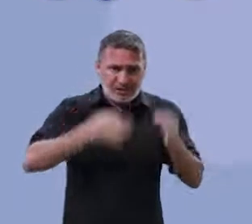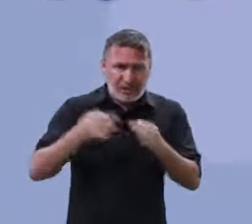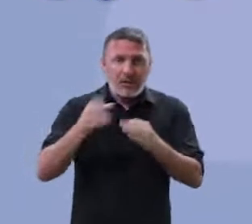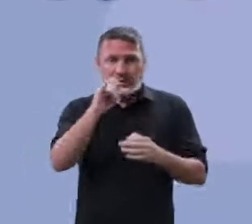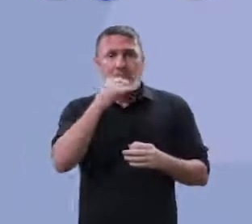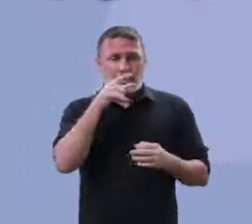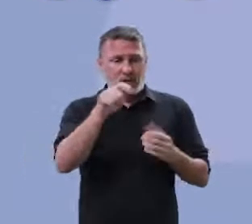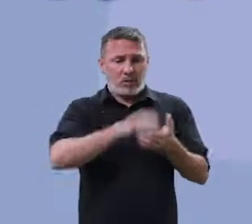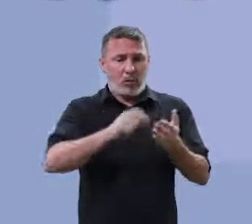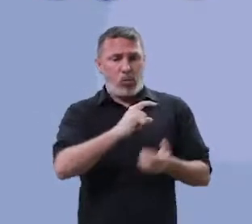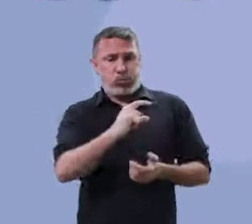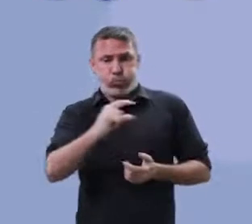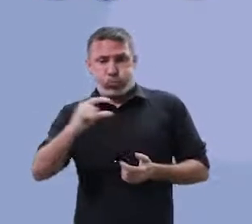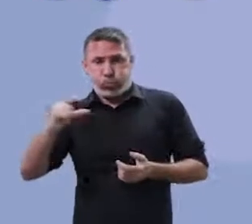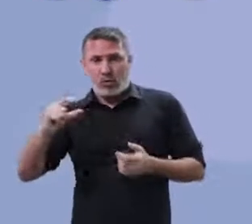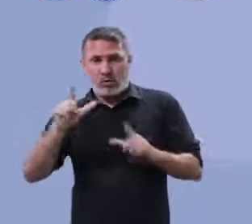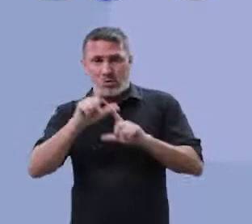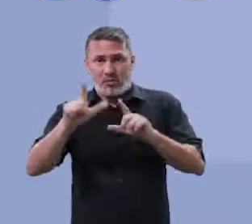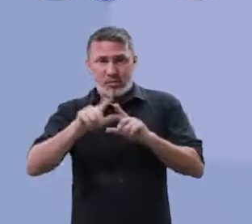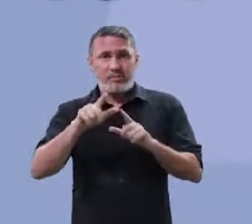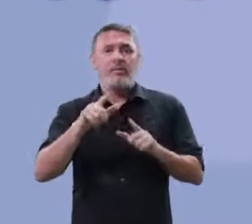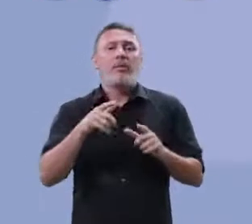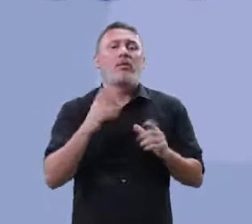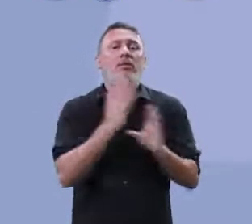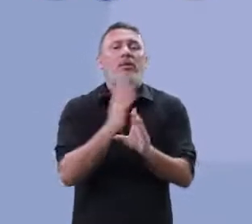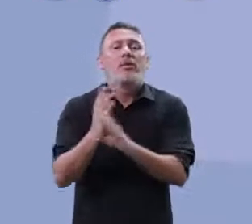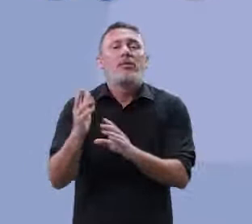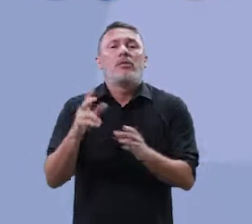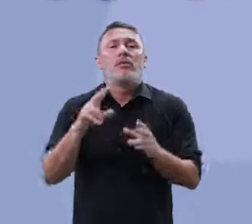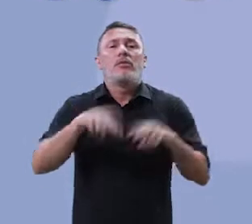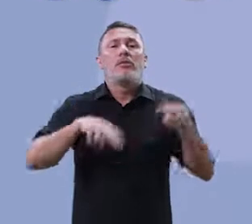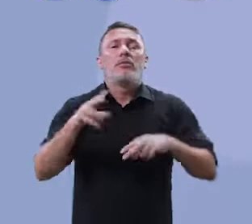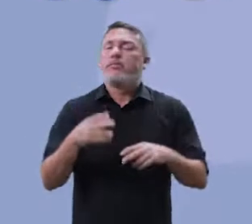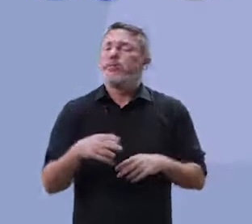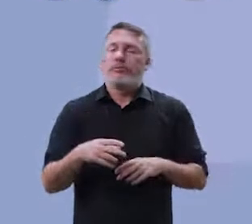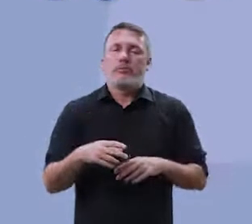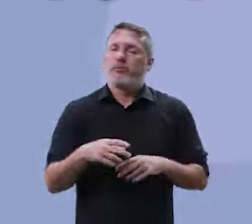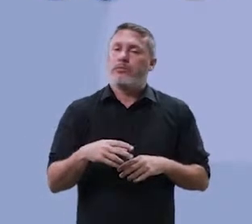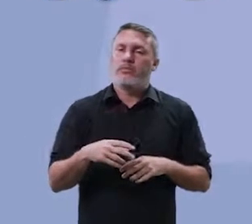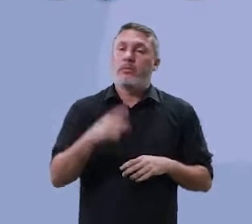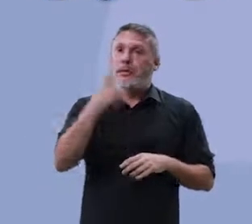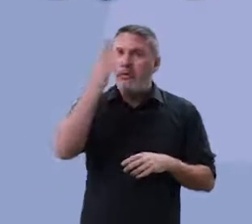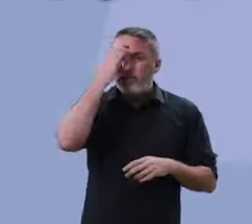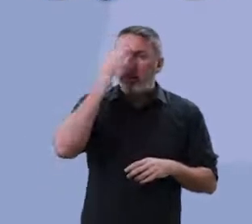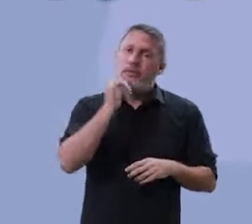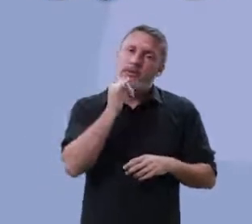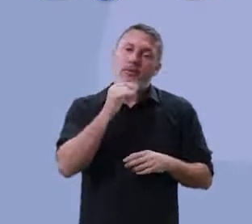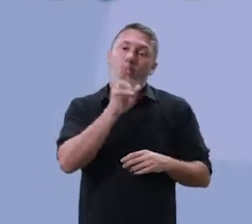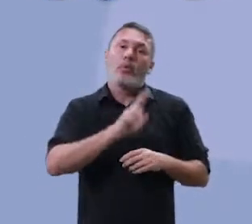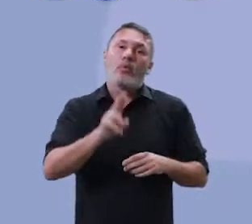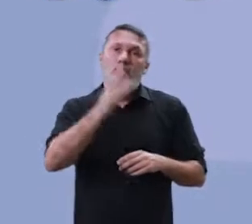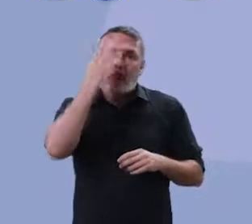a pessoa escreve sempre em caixa alta. Então, comece a analisar. Então, se eu sempre escrevo em caixa alta, quando eu for usar